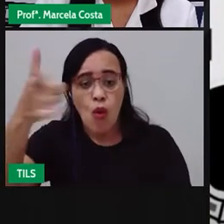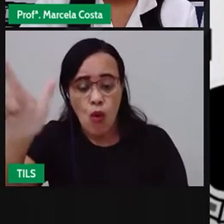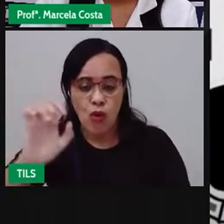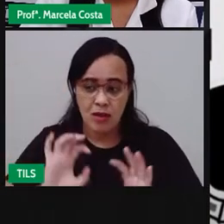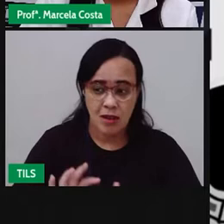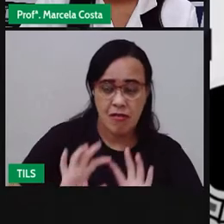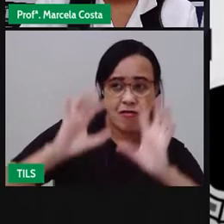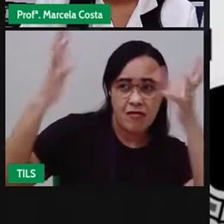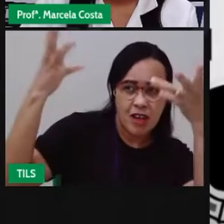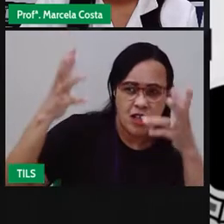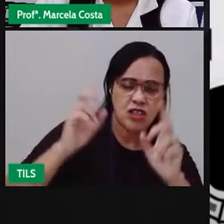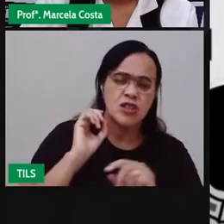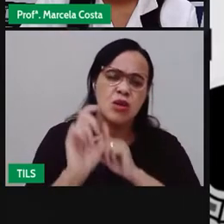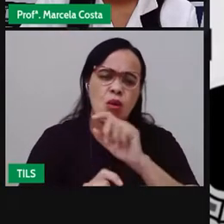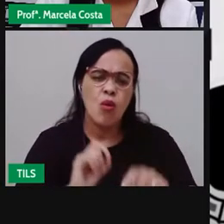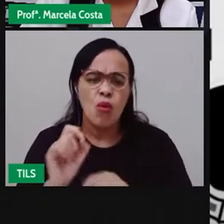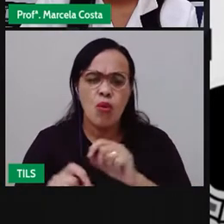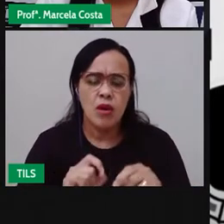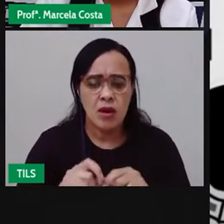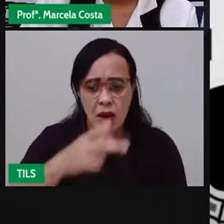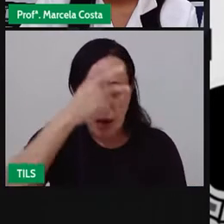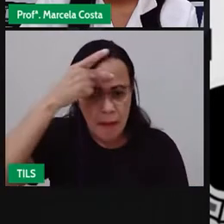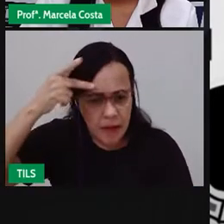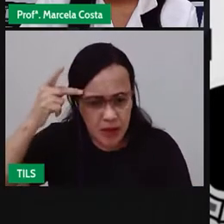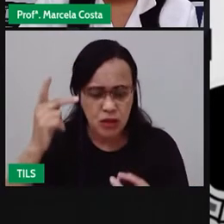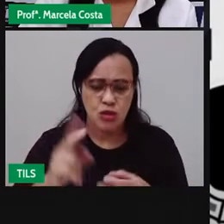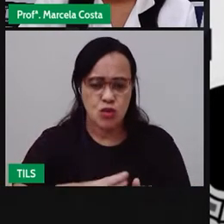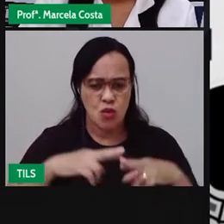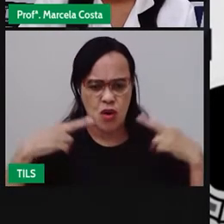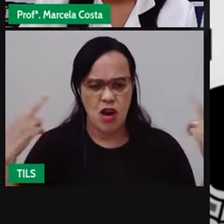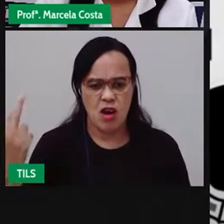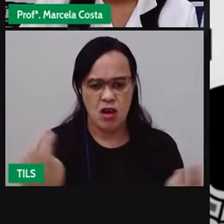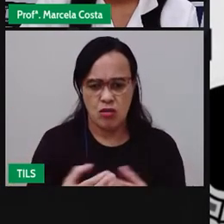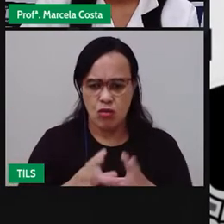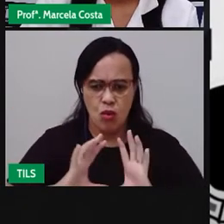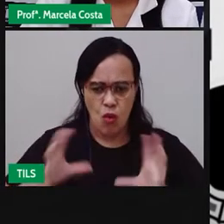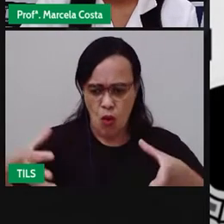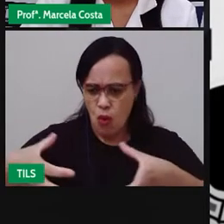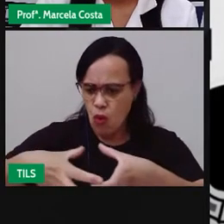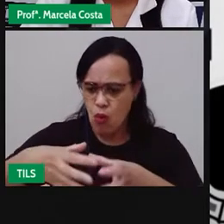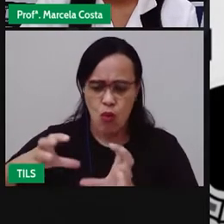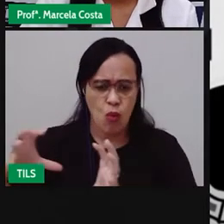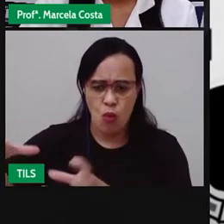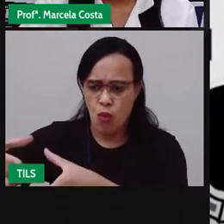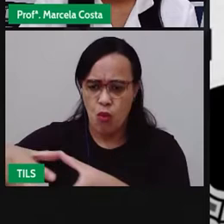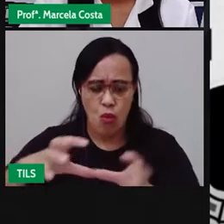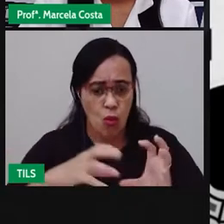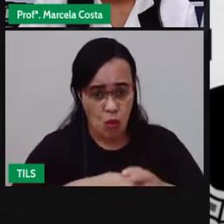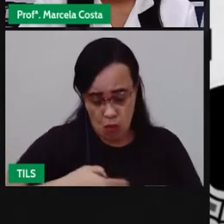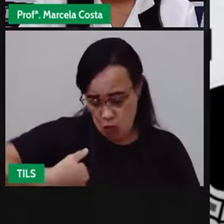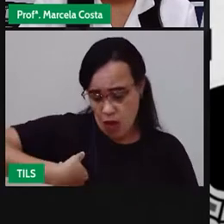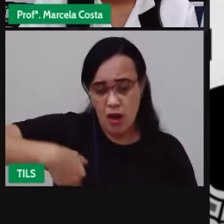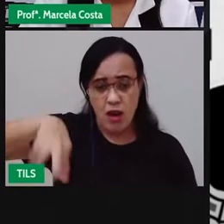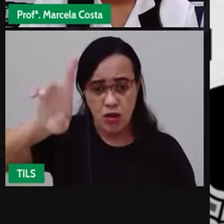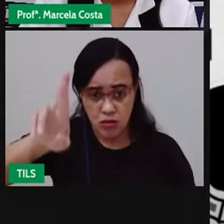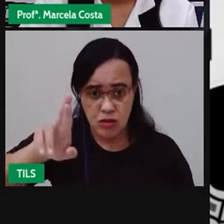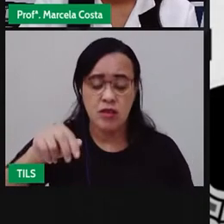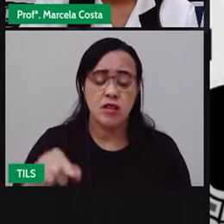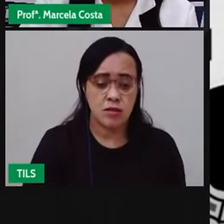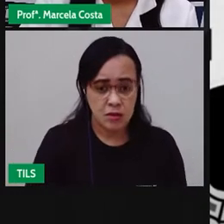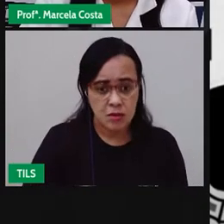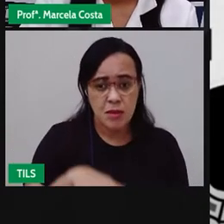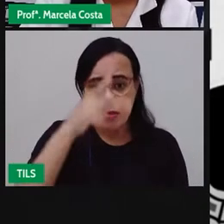é uma celebração tradicional que reúne elementos religiosos e laicos. Ela ocorre anualmente em Caicó e em outros